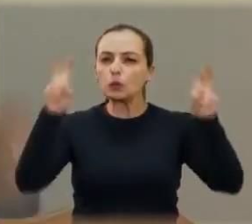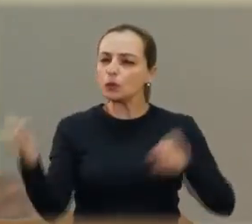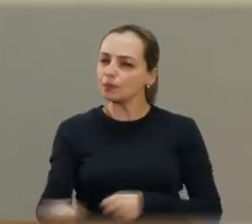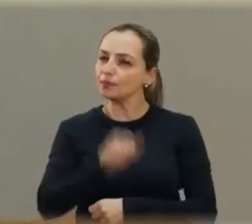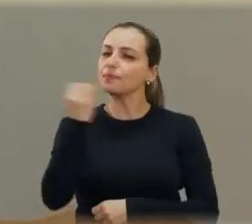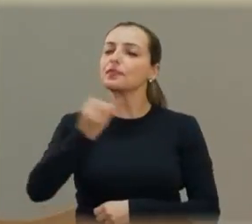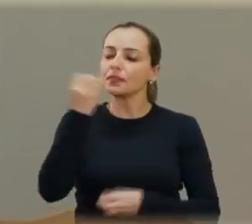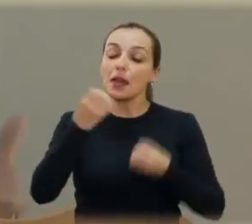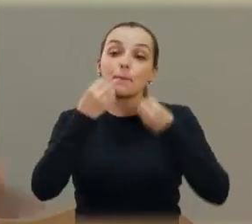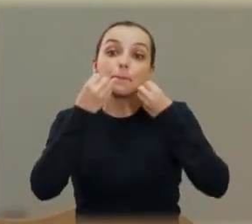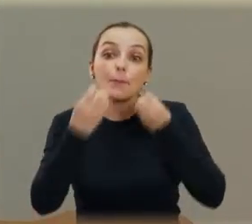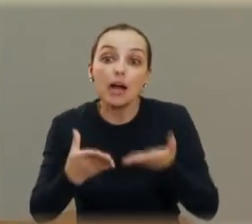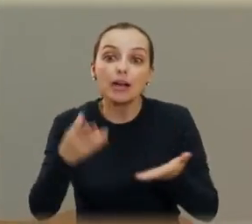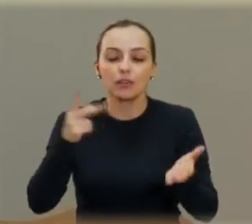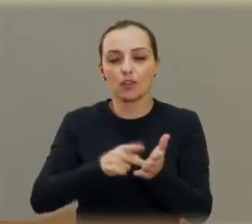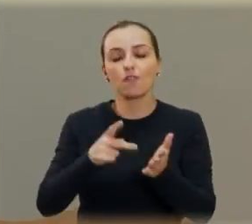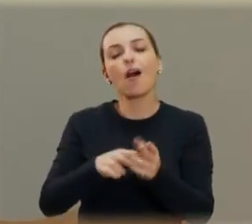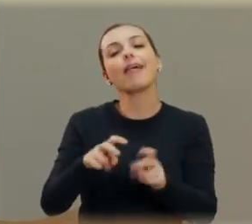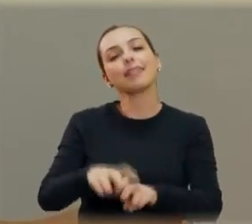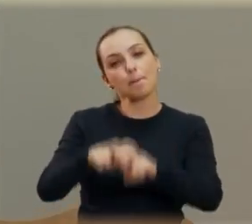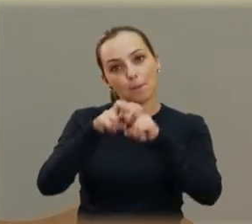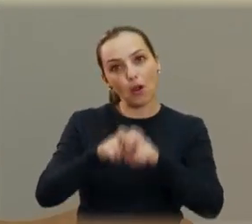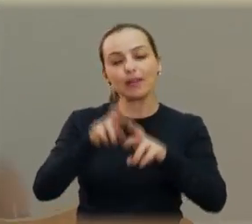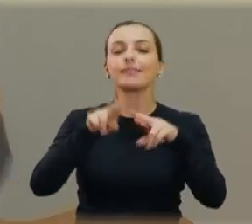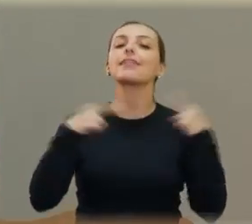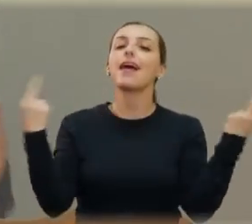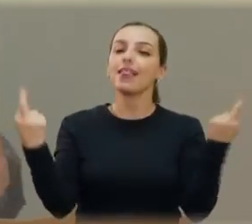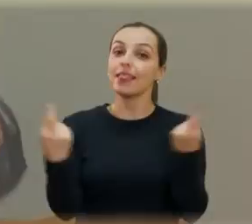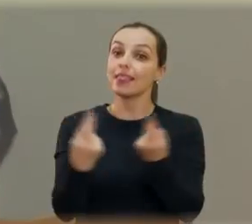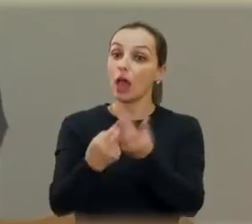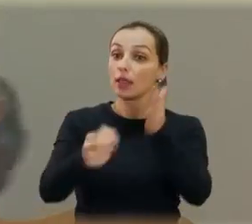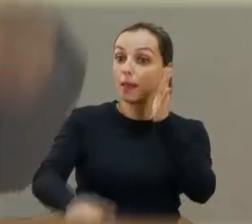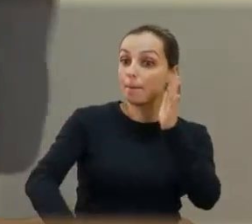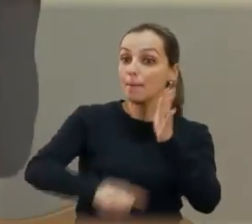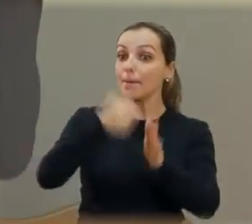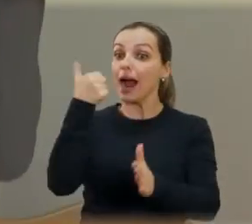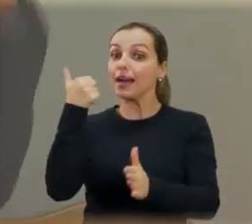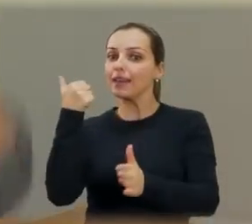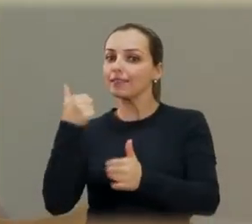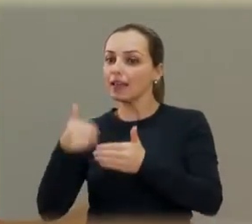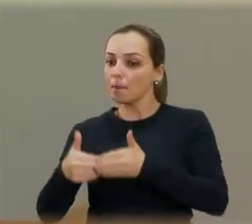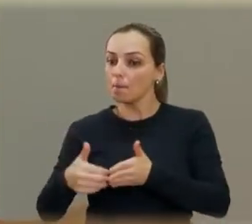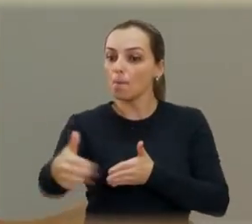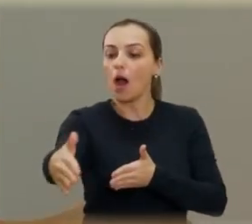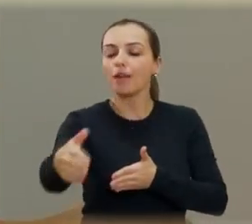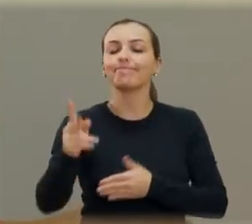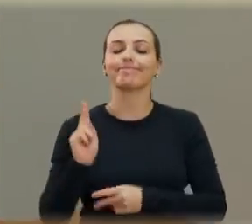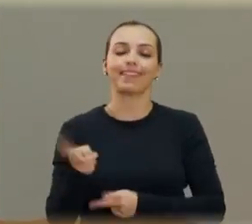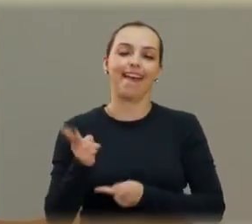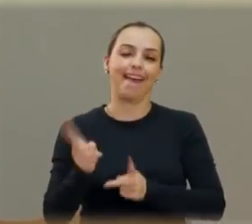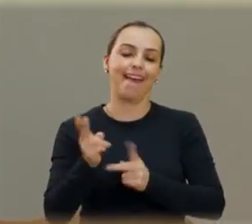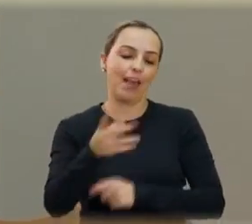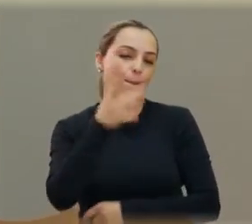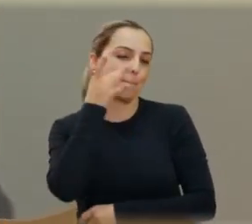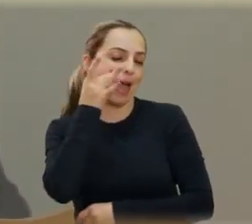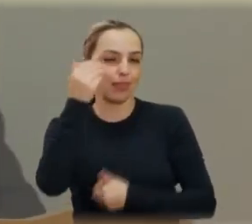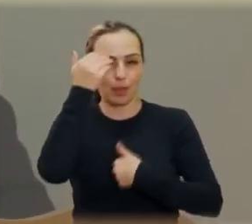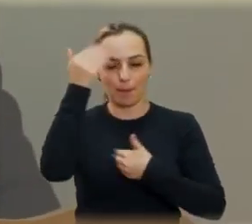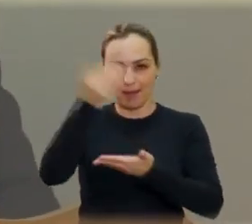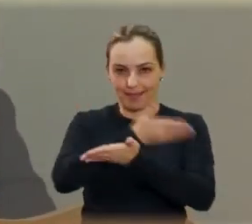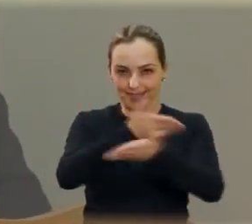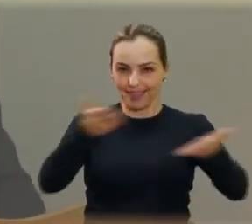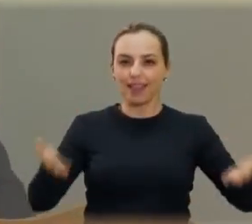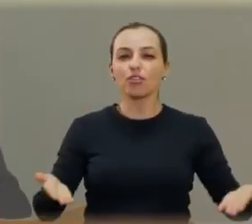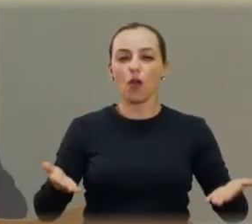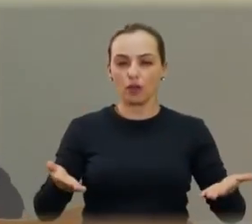vai ser muito bacana. Por isso eu digo, essa sessão é a primeira de sempre, presencial. Muito obrigado a todos, obrigado, presidente.